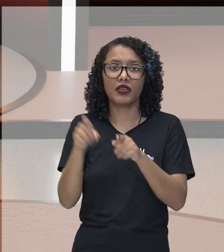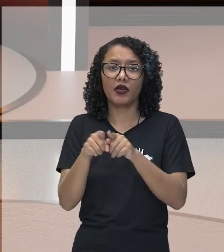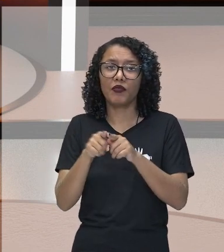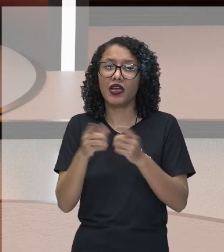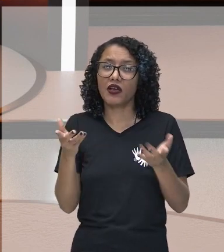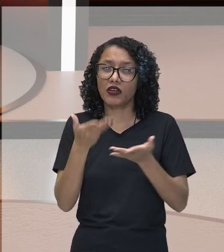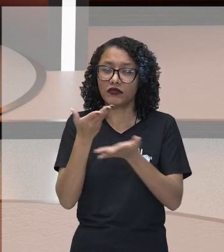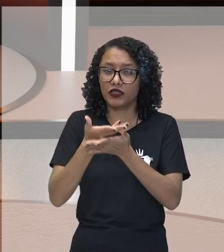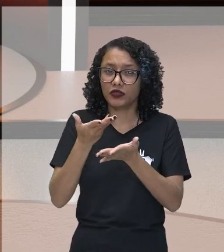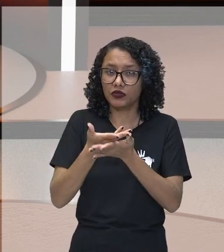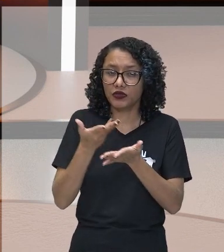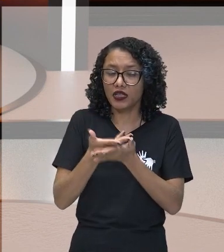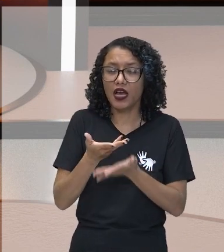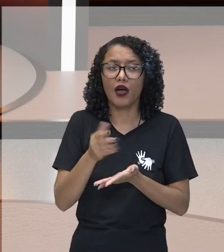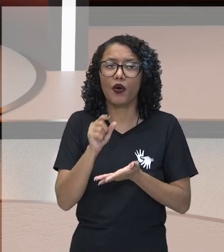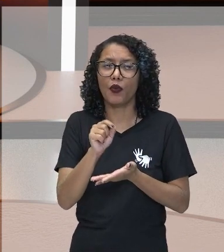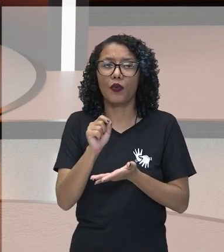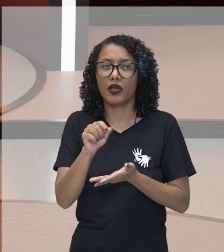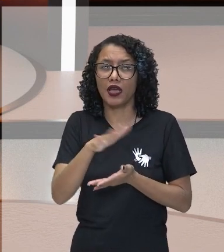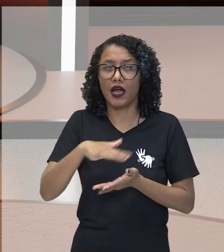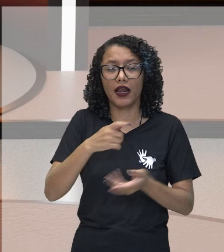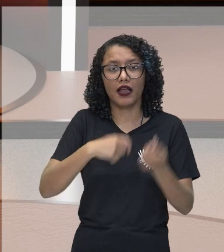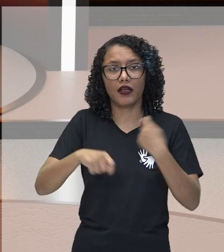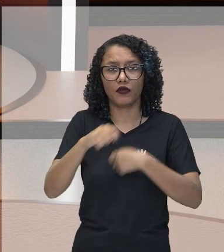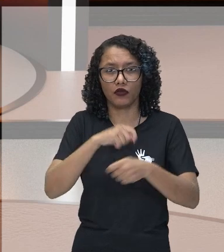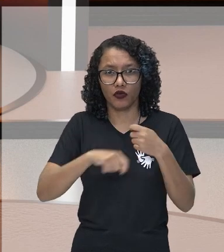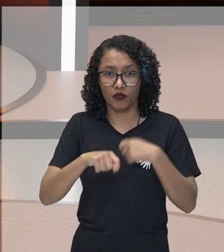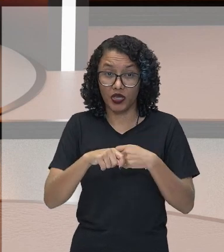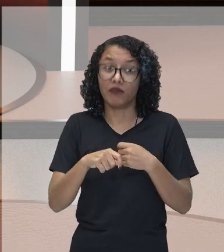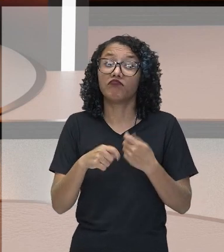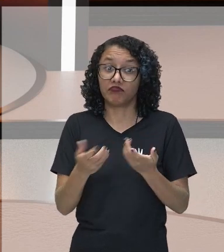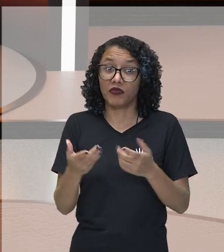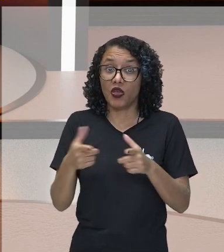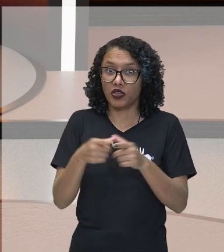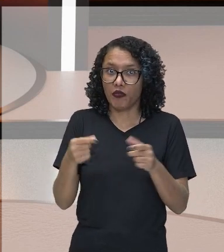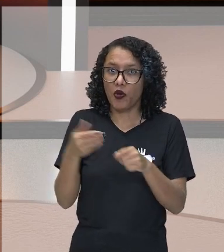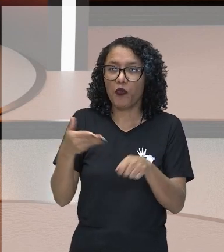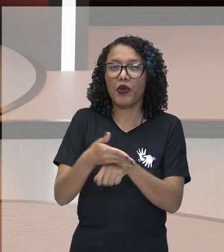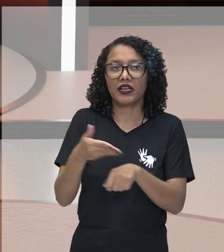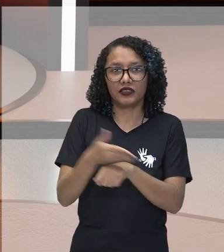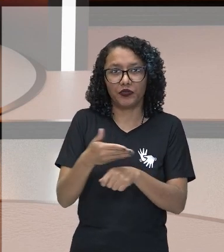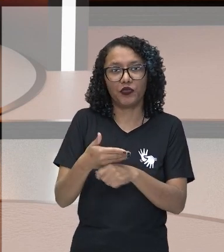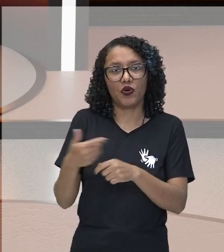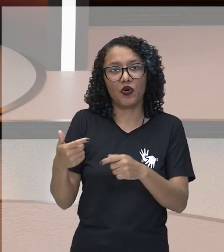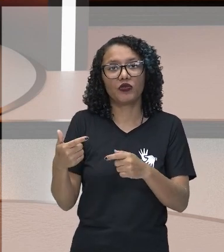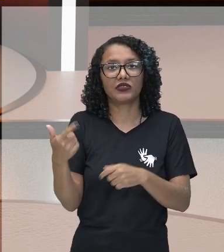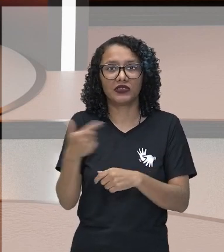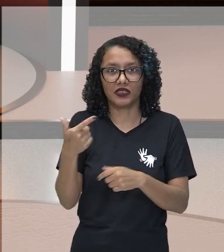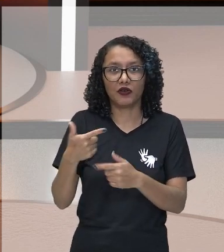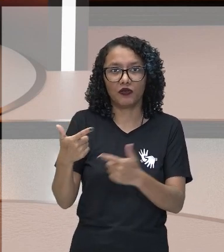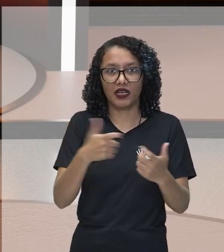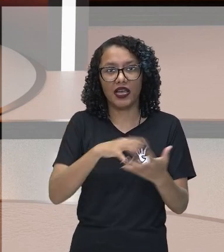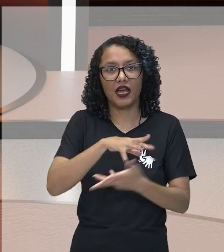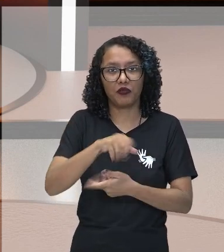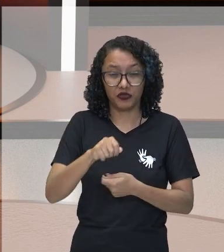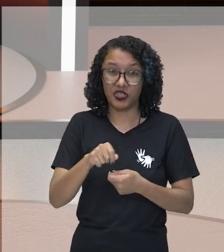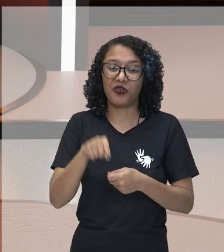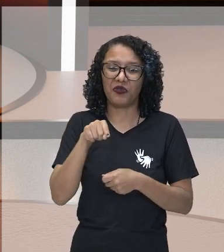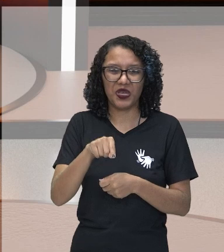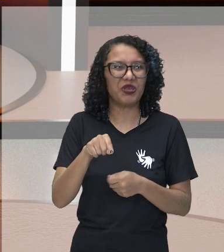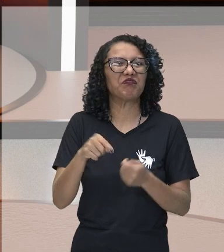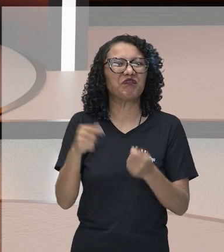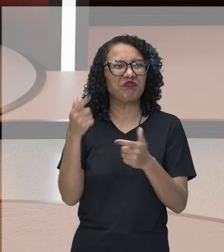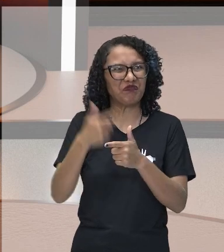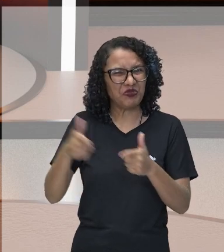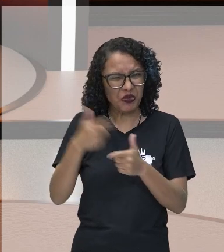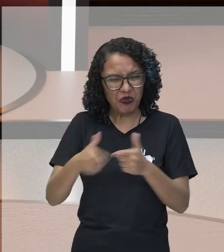Japão é um país que esteve presente na Segunda Guerra Mundial e acabou sendo praticamente destruído. Sofreu